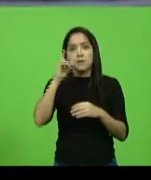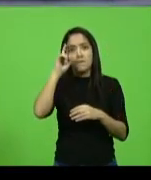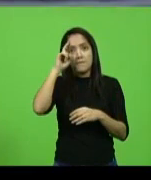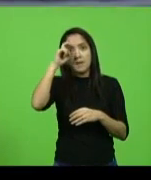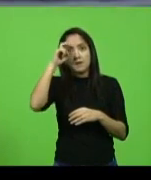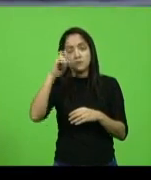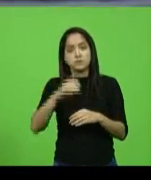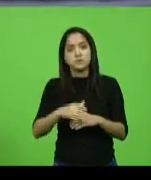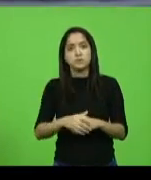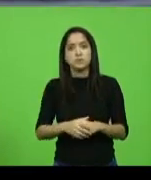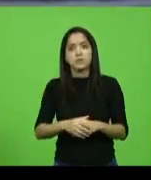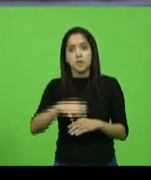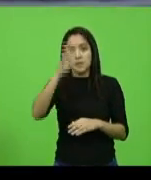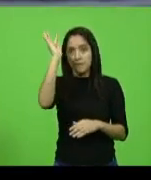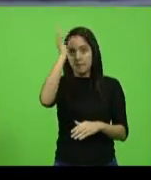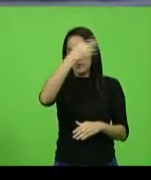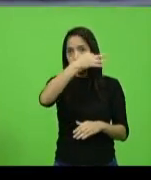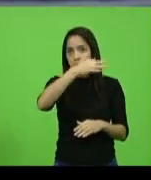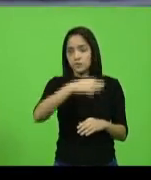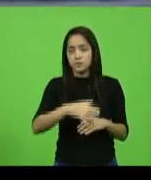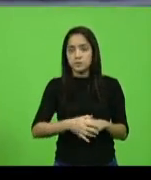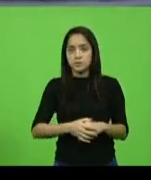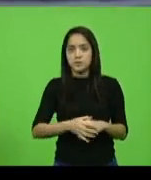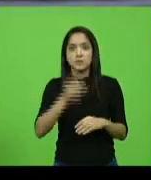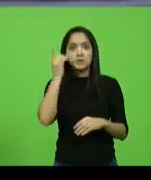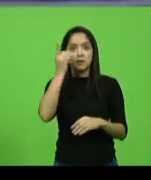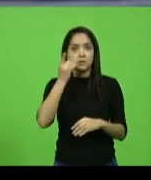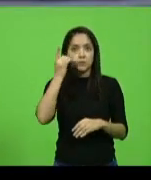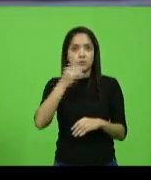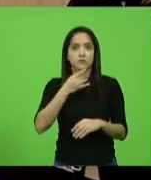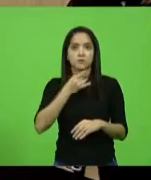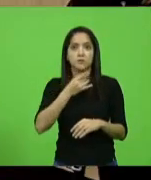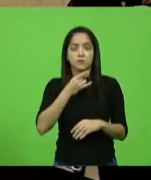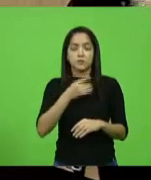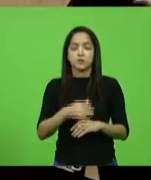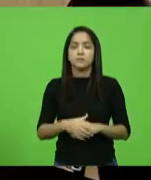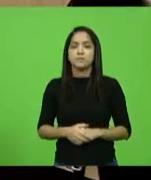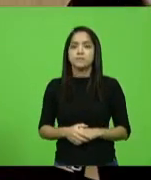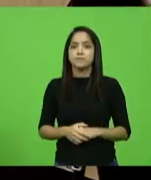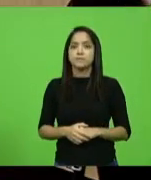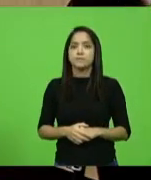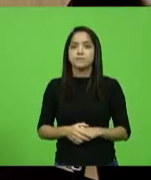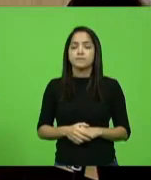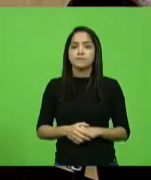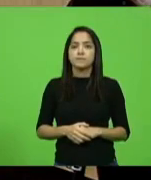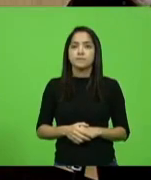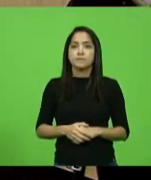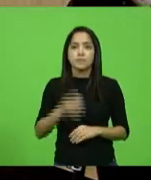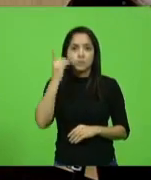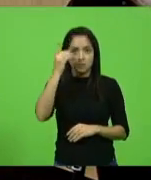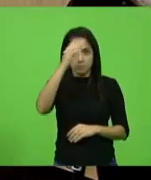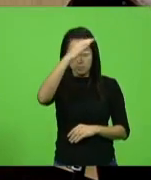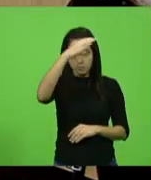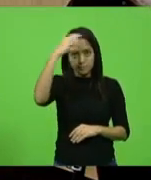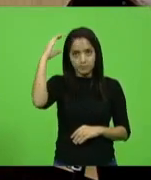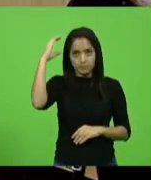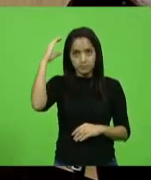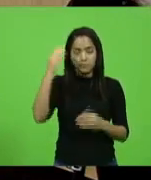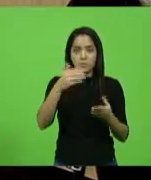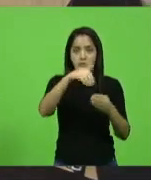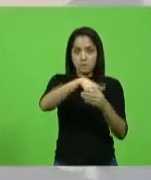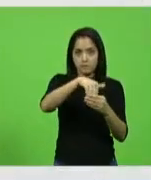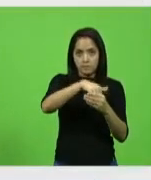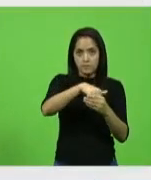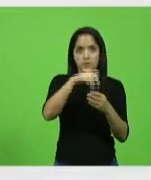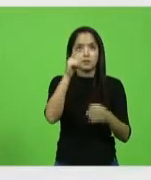deputado Fabiano da Luz e deputado Cobalquini. O deputado Carlos Humberto vota no deputado